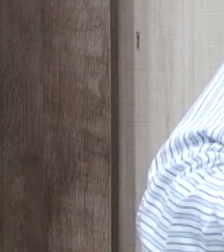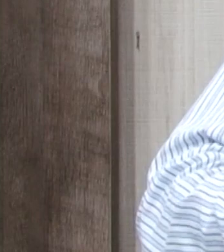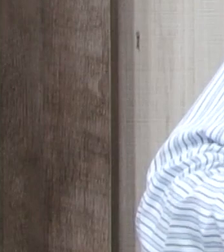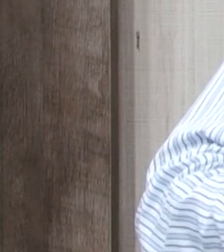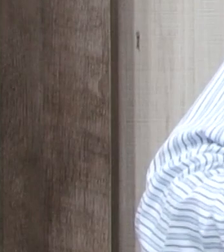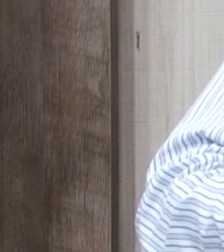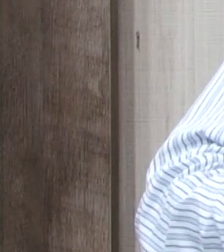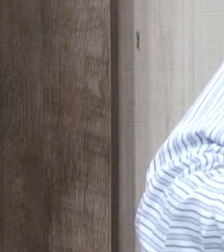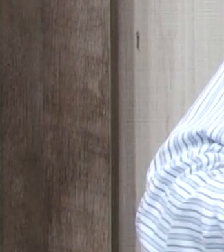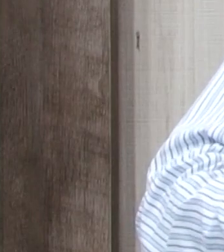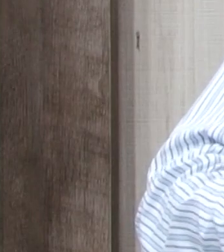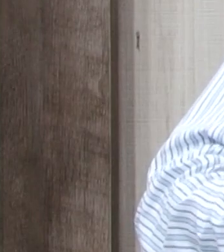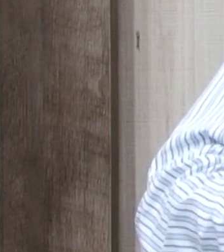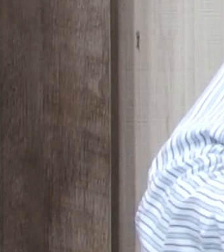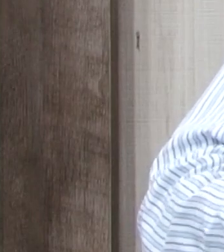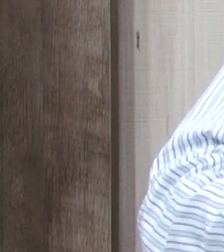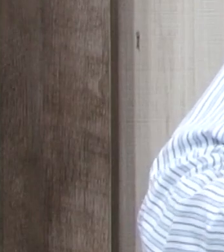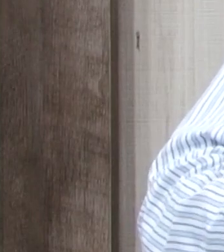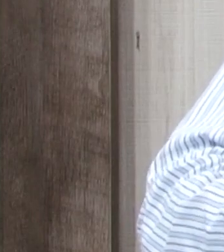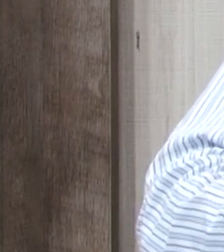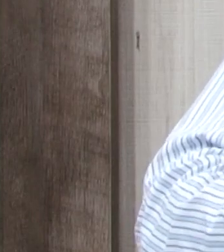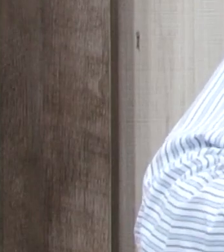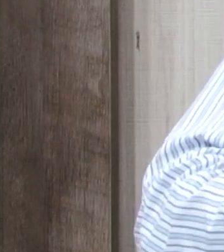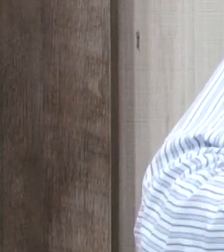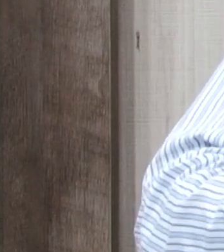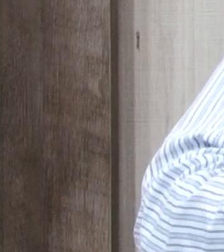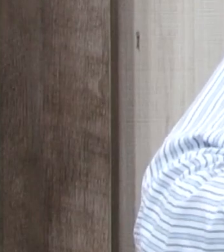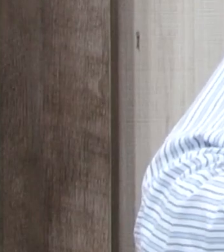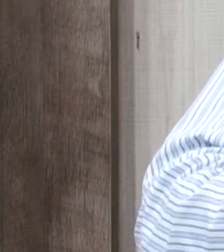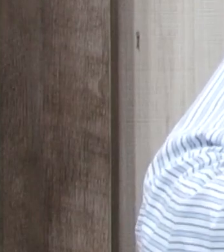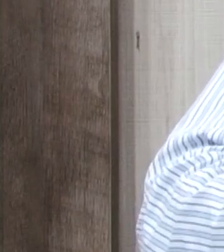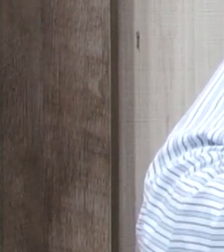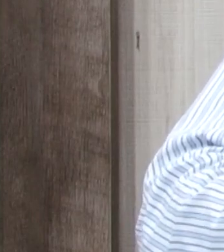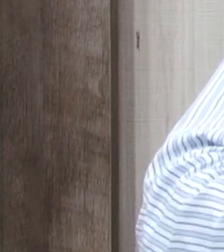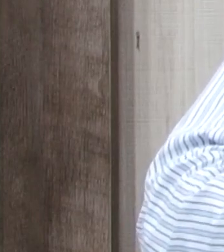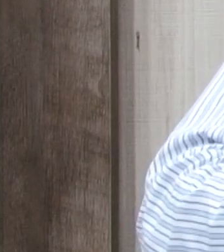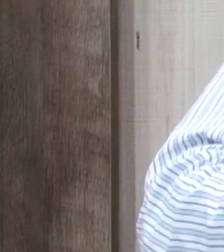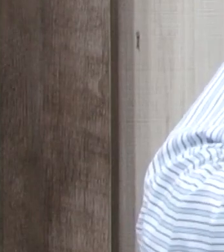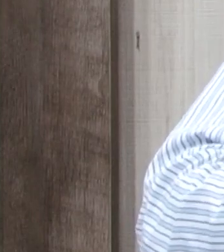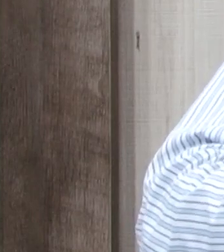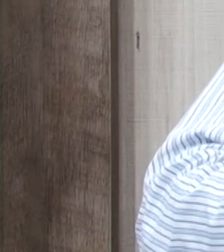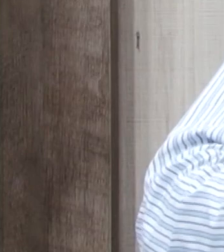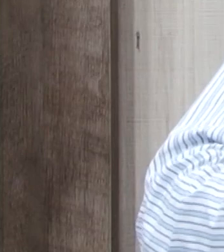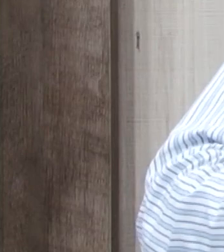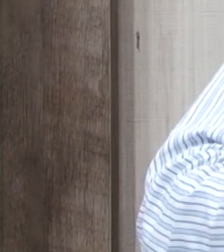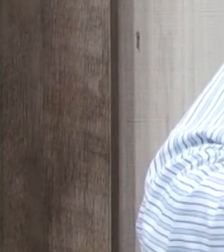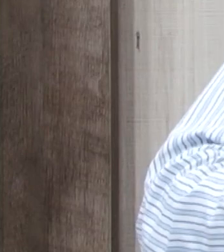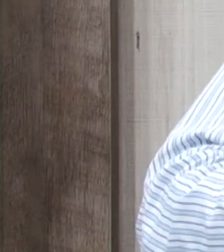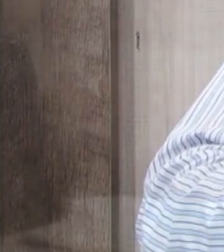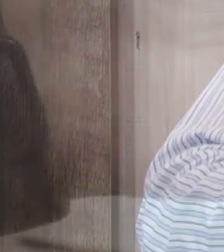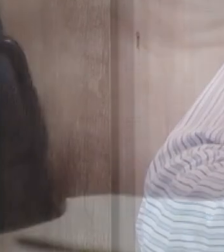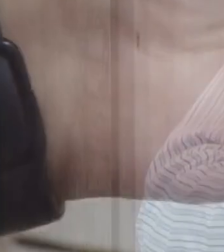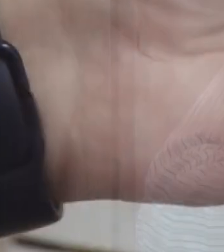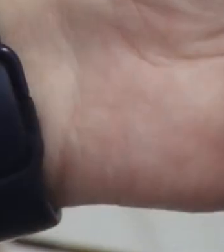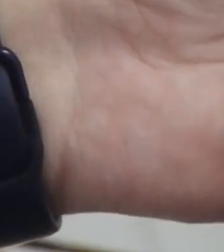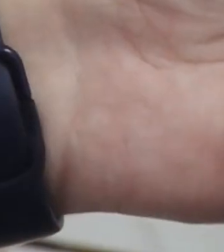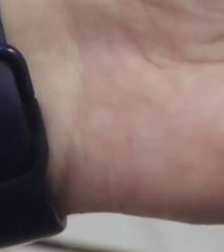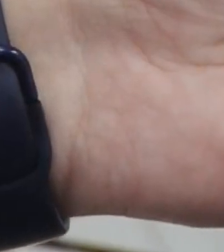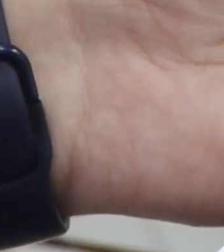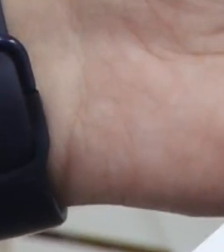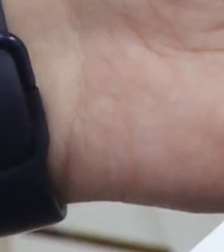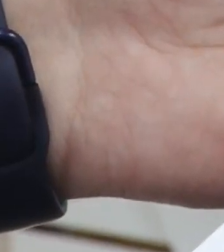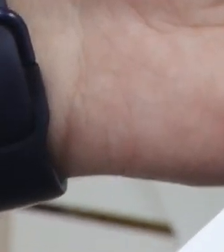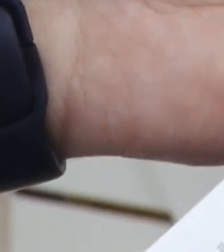a possibilidade de tentar nos aprofundarmos em algum deles, como, por exemplo, Copo de Cristal,